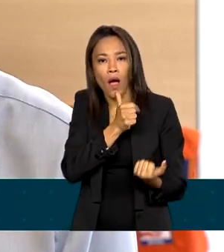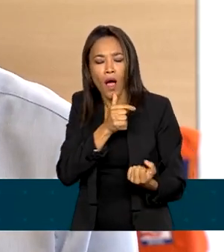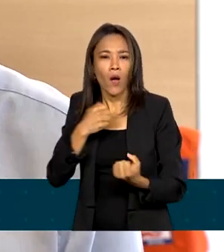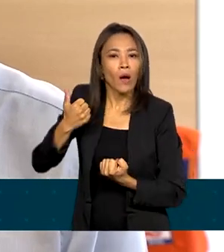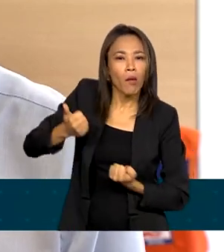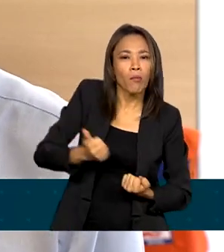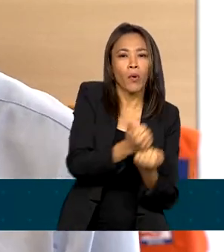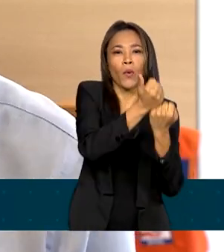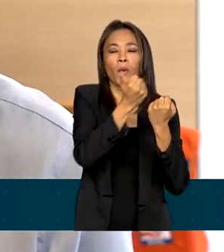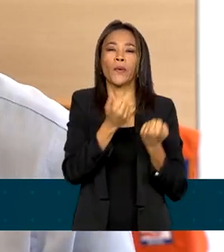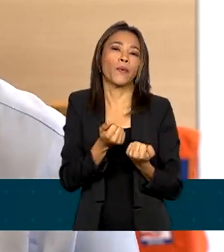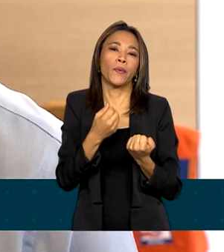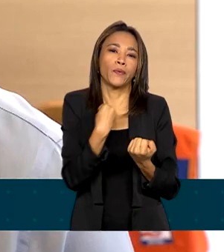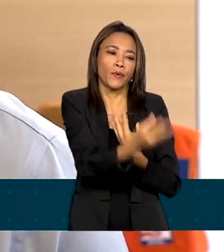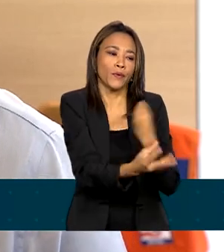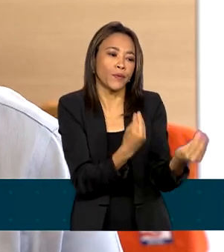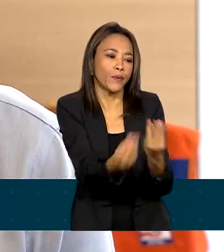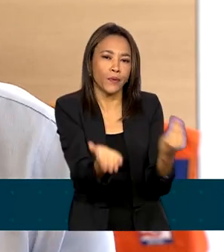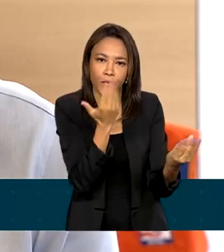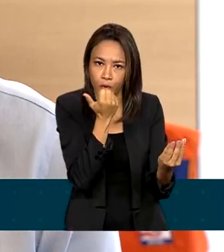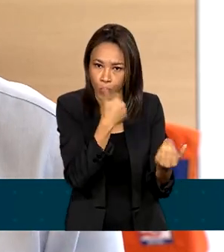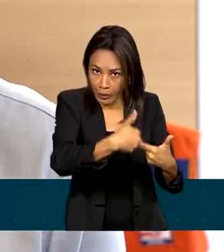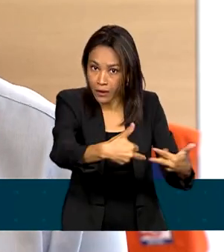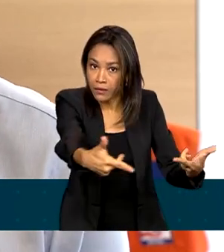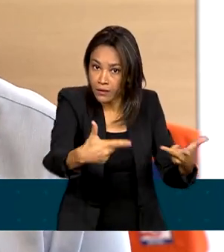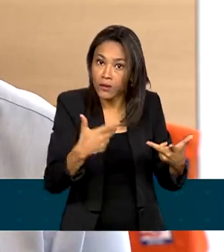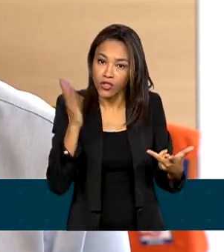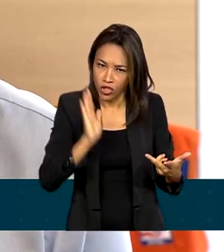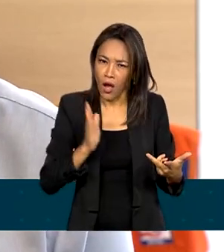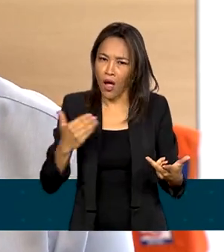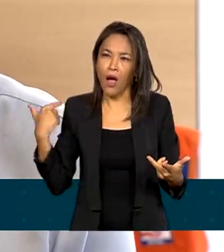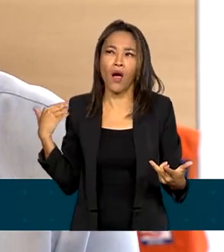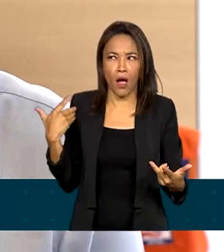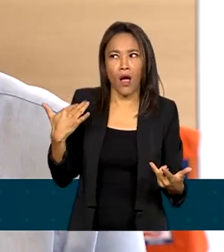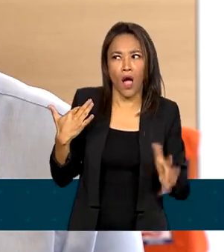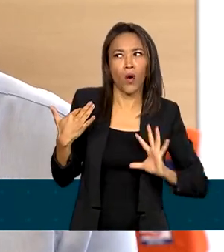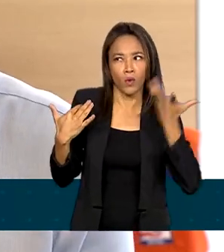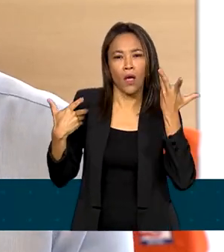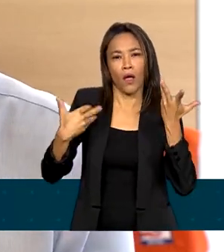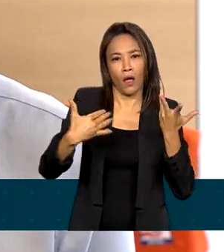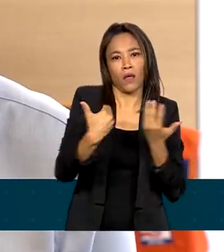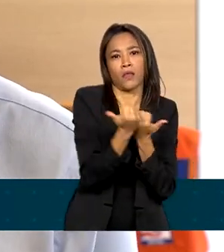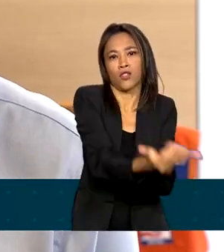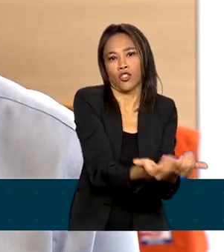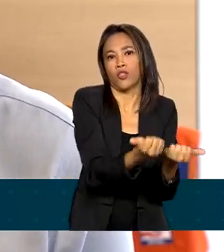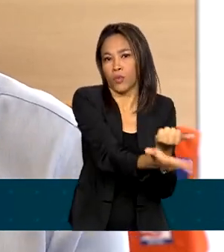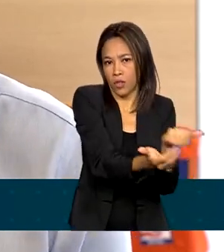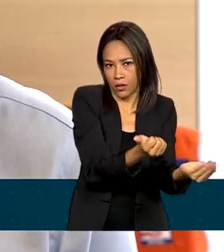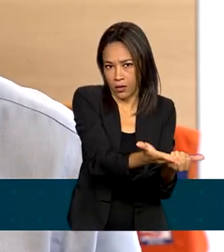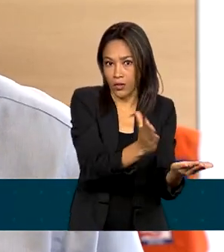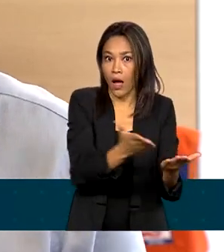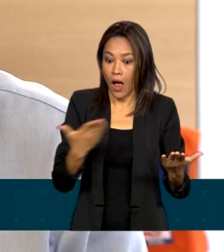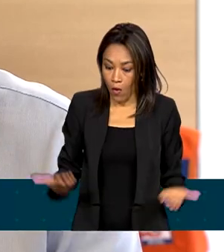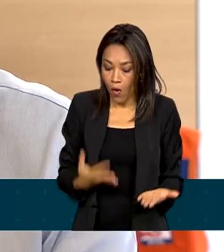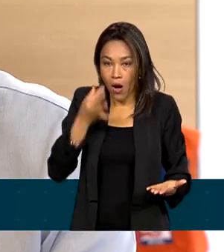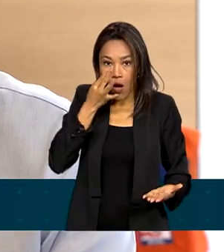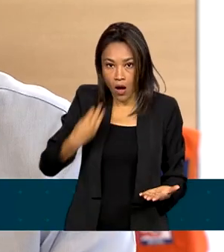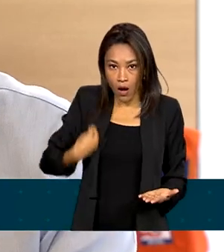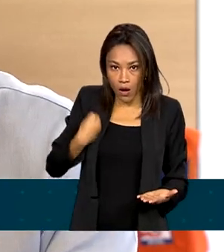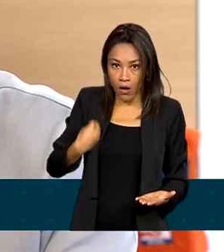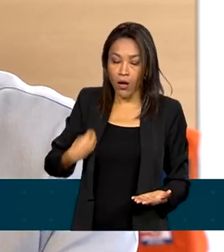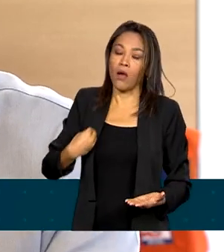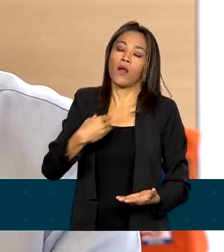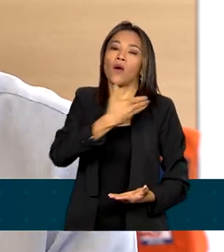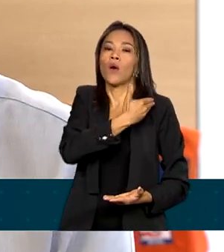distribuição de alimentos. Então, tudo isso já vem acontecendo e agora nós vamos lá, o governo Lula, esses